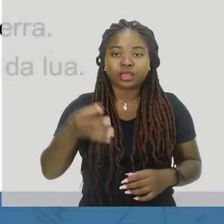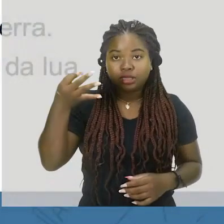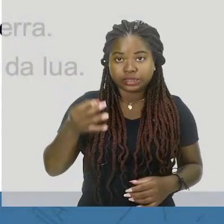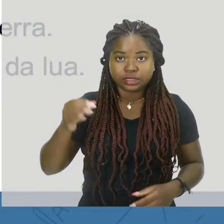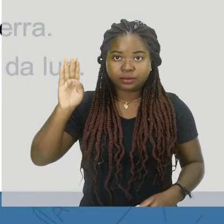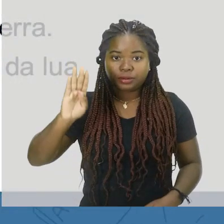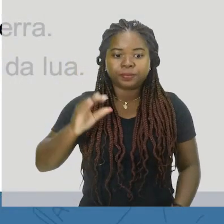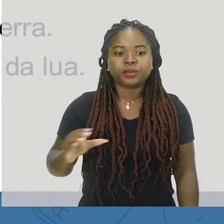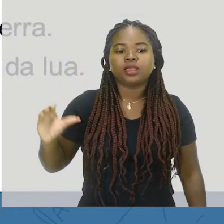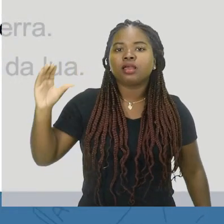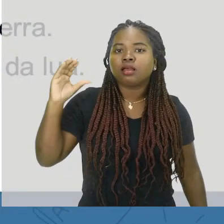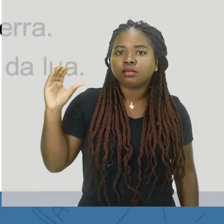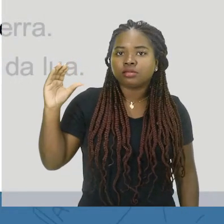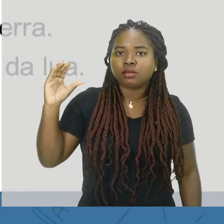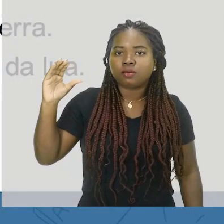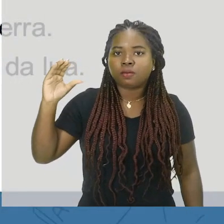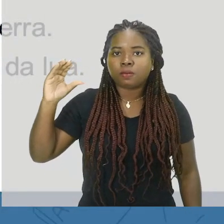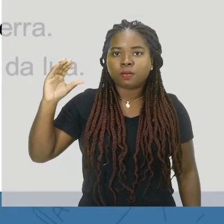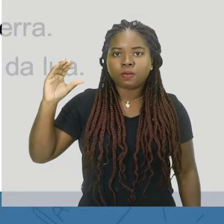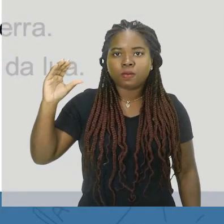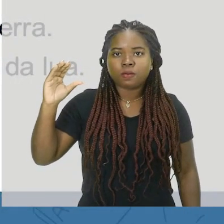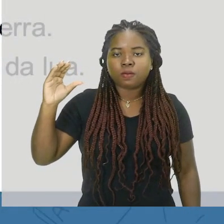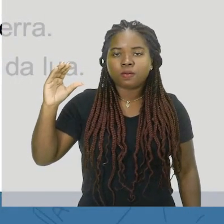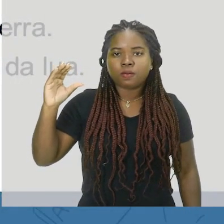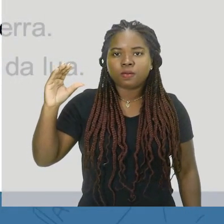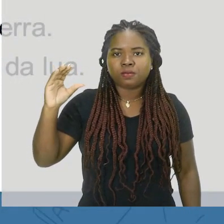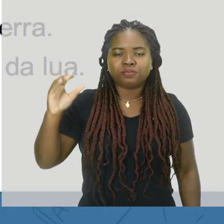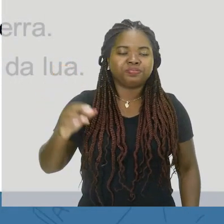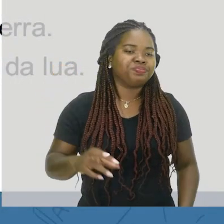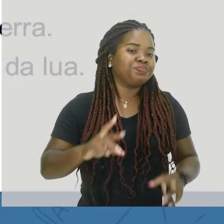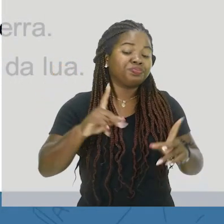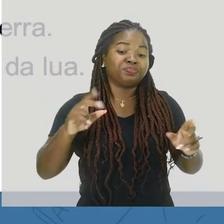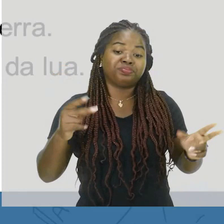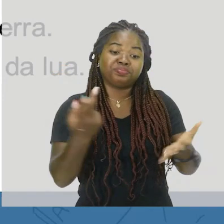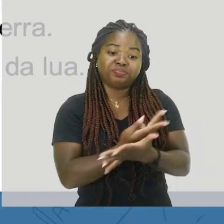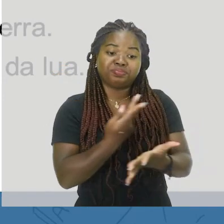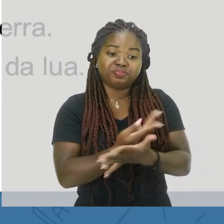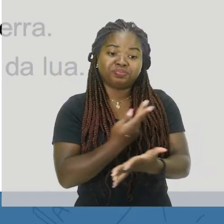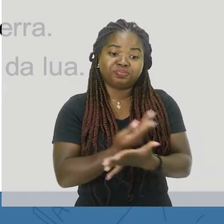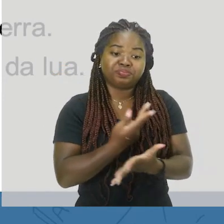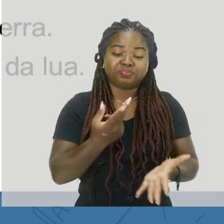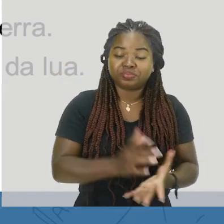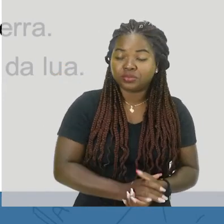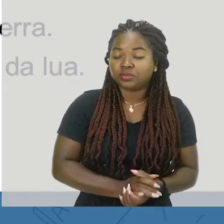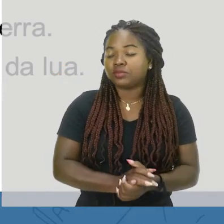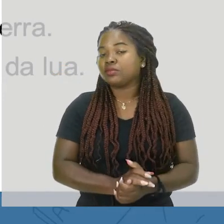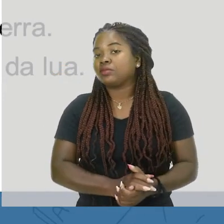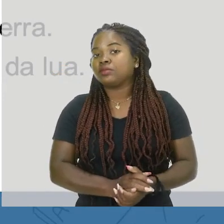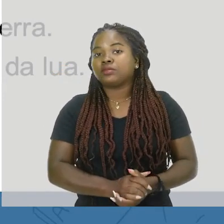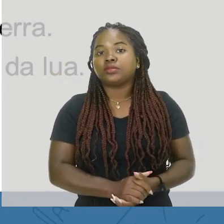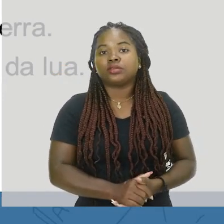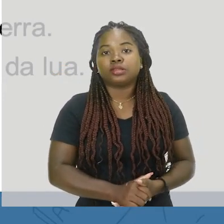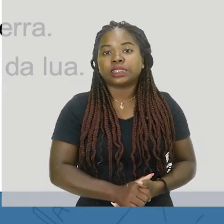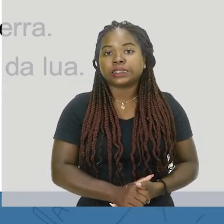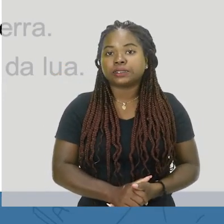distância entre Terra e a Lua variar ao longo das órbitares, também não, certo? Isso não vai definir